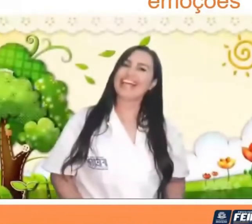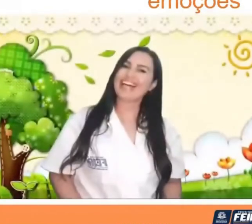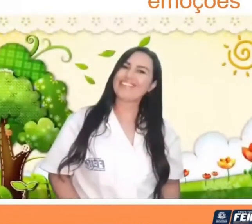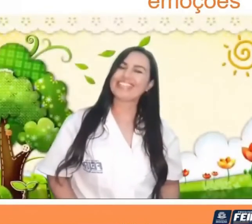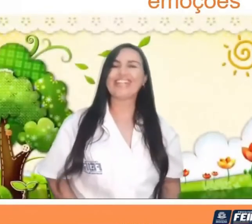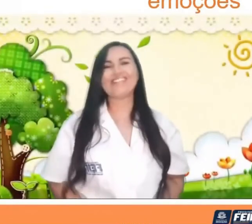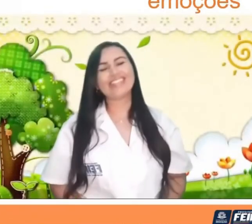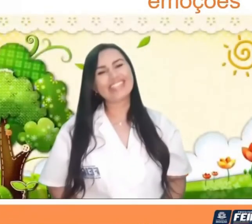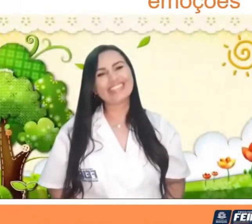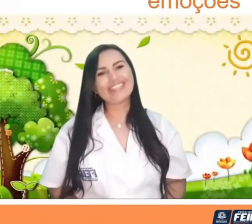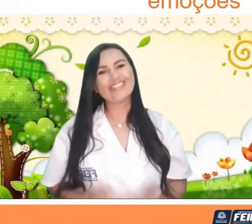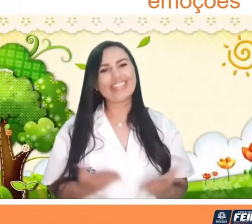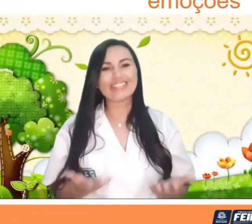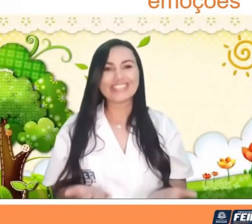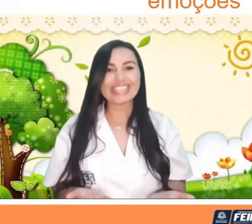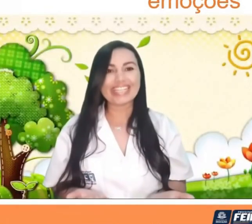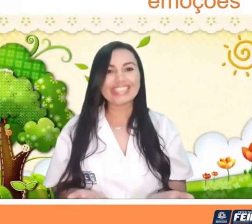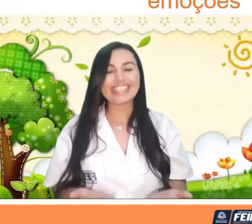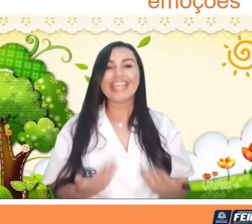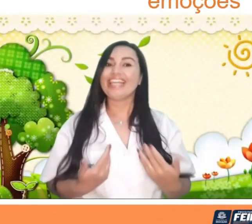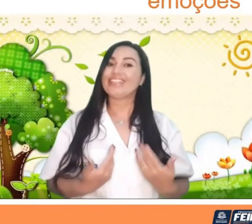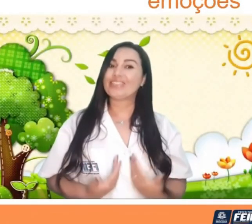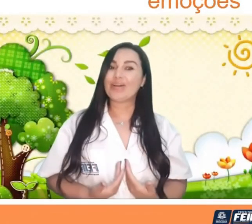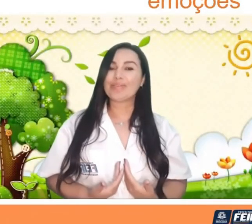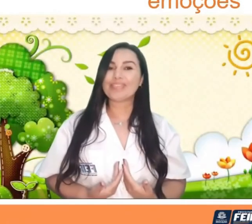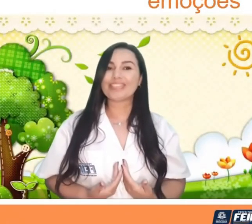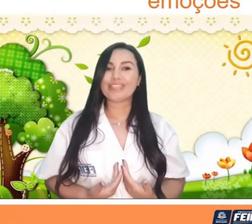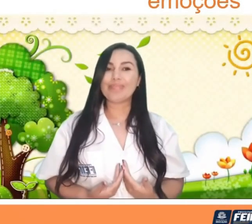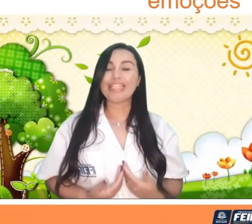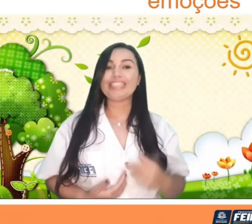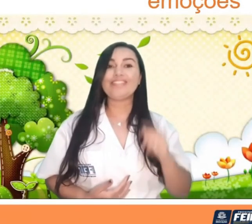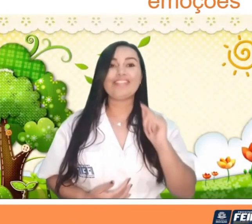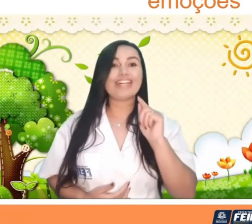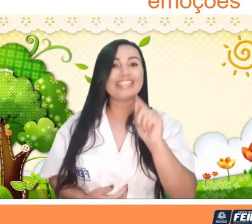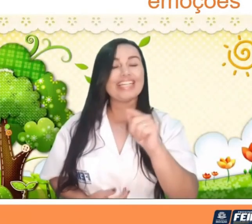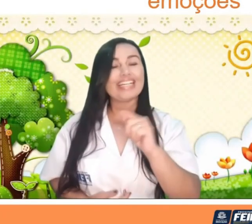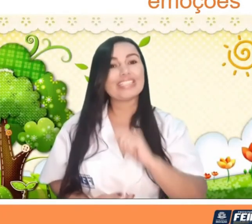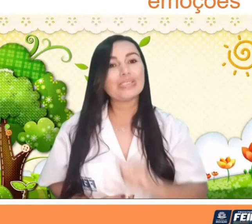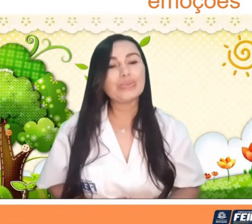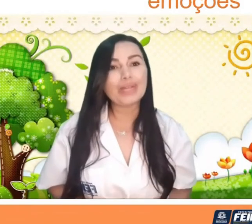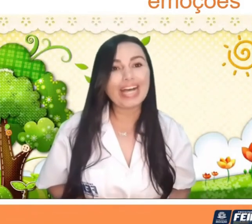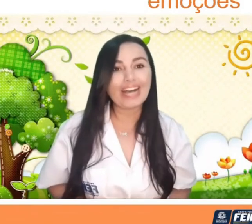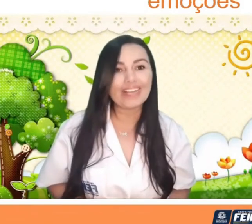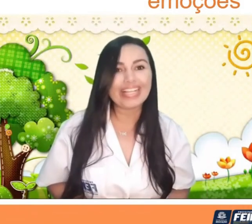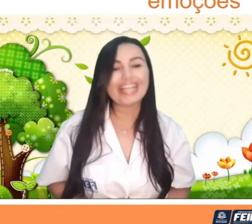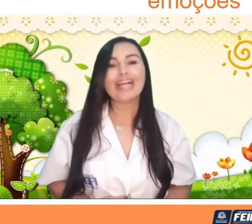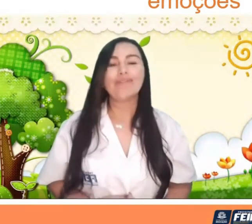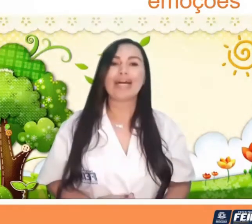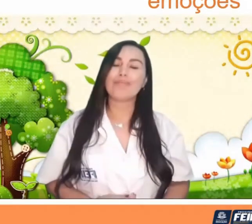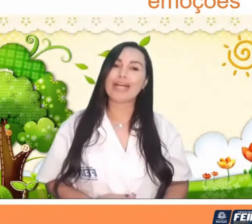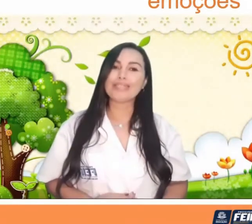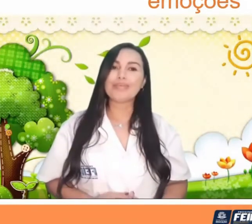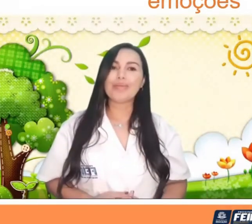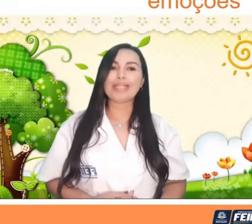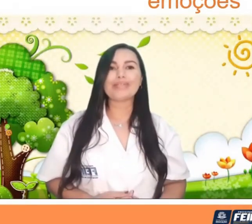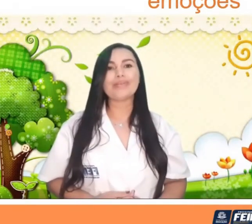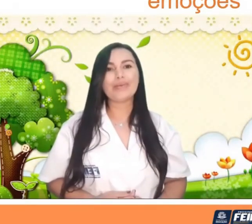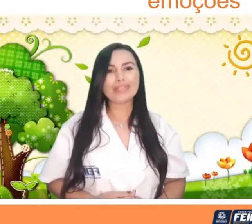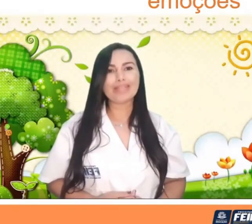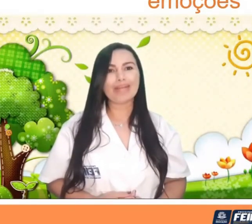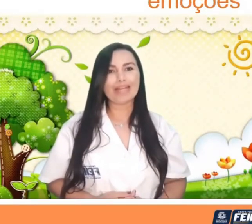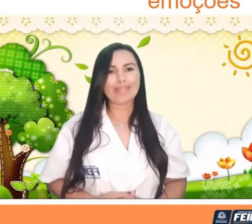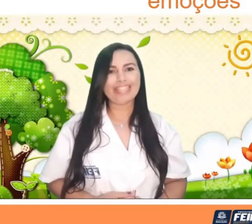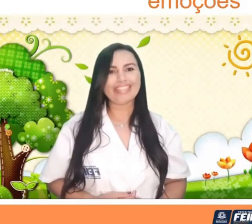Olá meus amores Tudo bem com vocês? Eu sou a professora Mirce Que invadiu a sua aula Para mais um